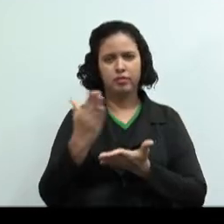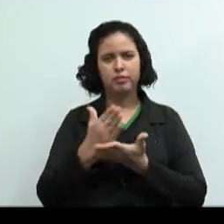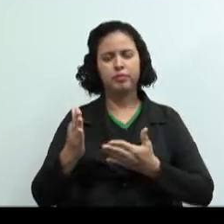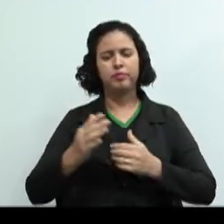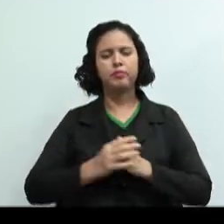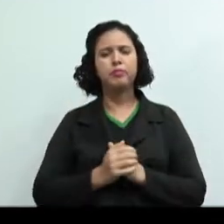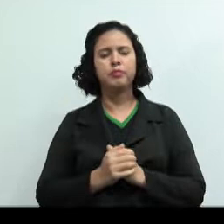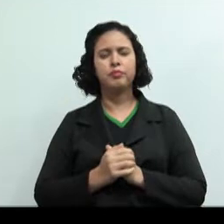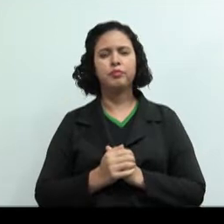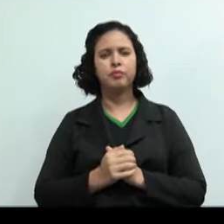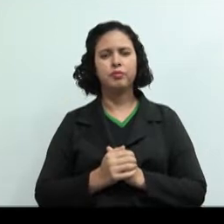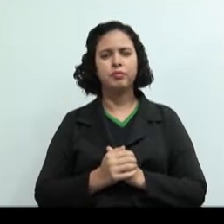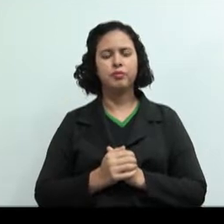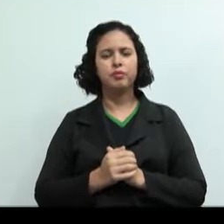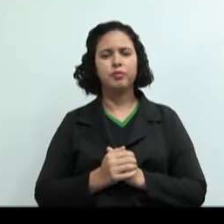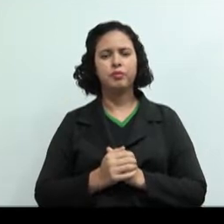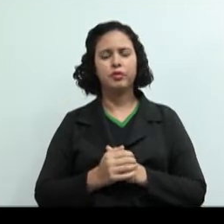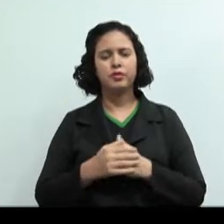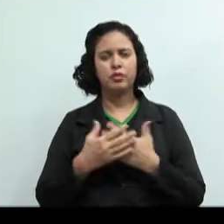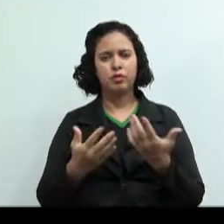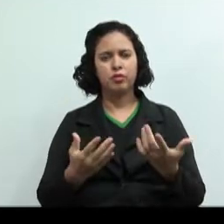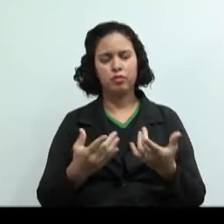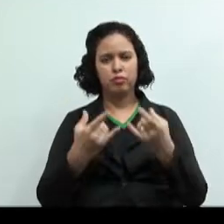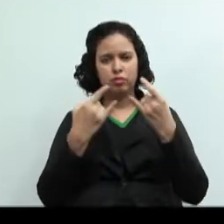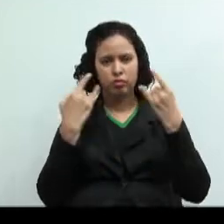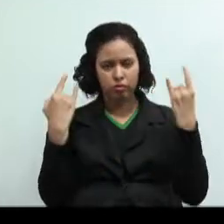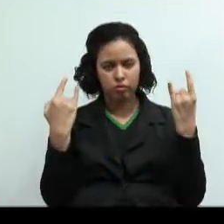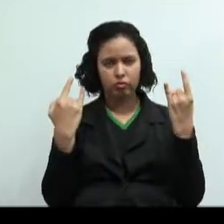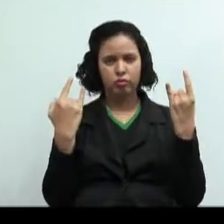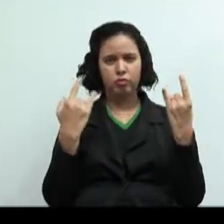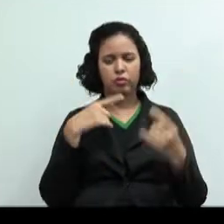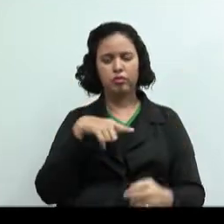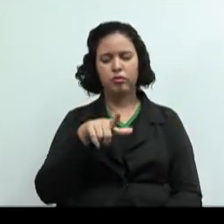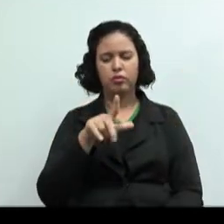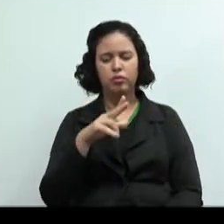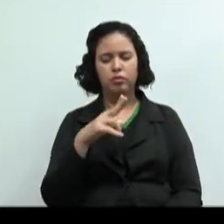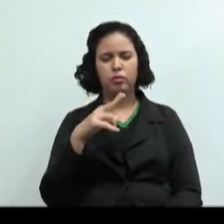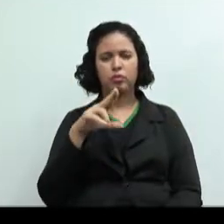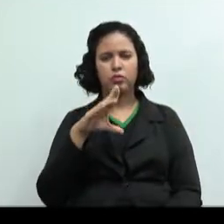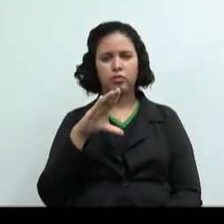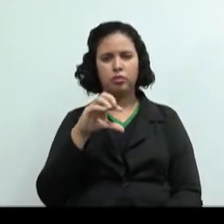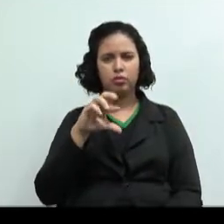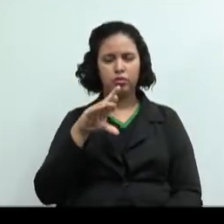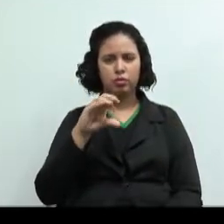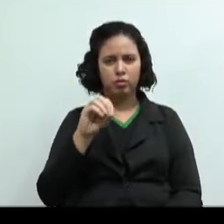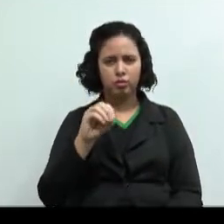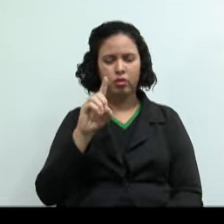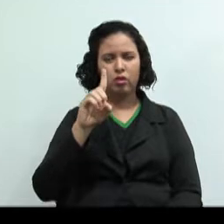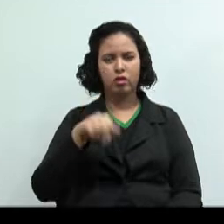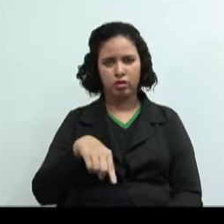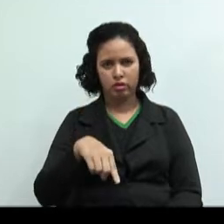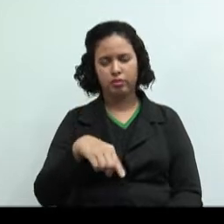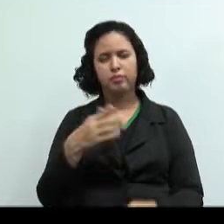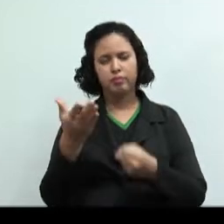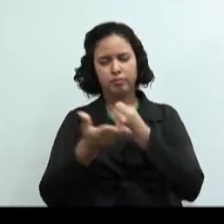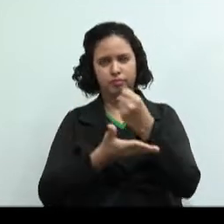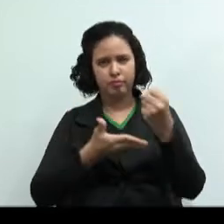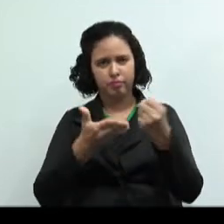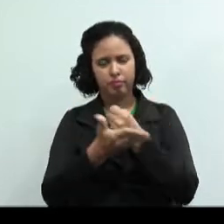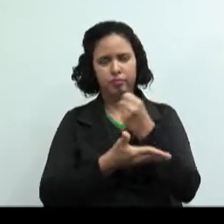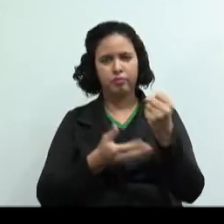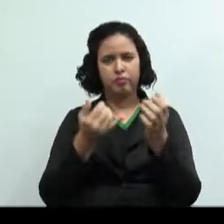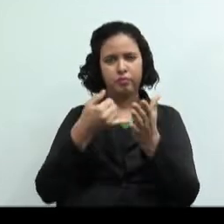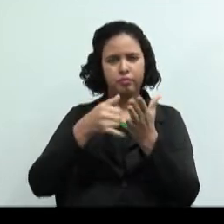todo atribuíram ao lucro tributável a base de cálculo do imposto de renda das pessoas